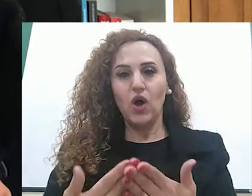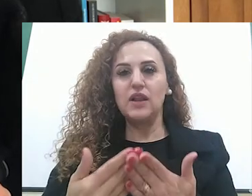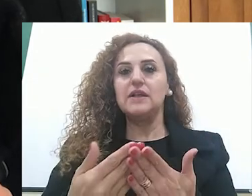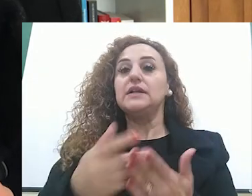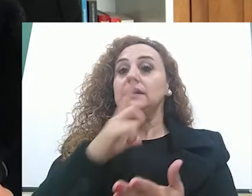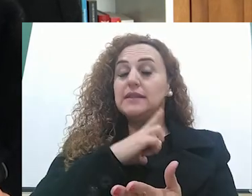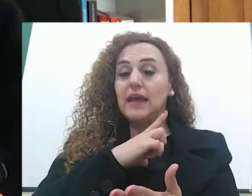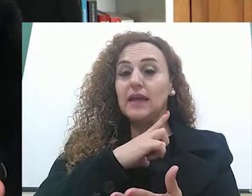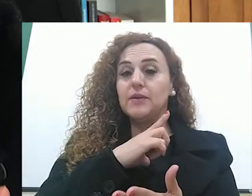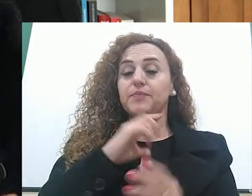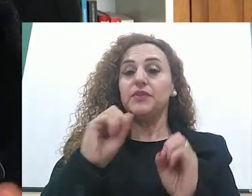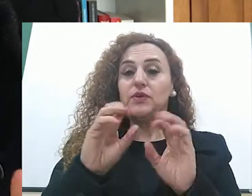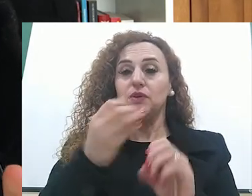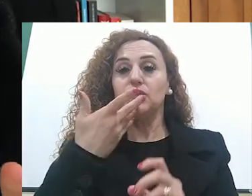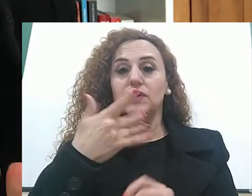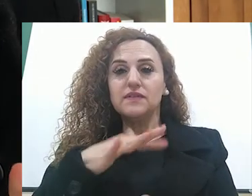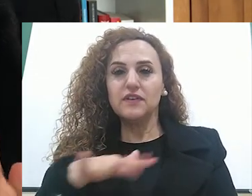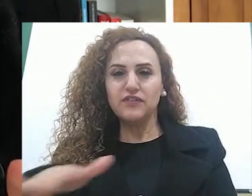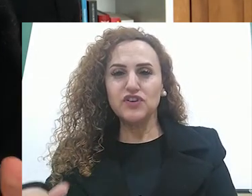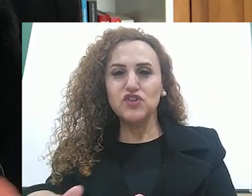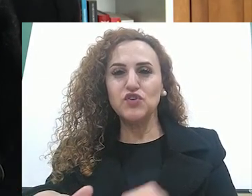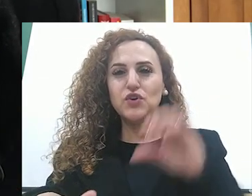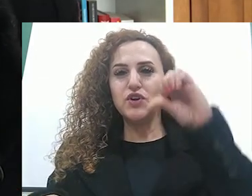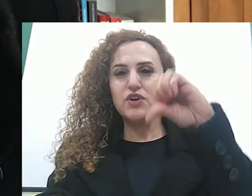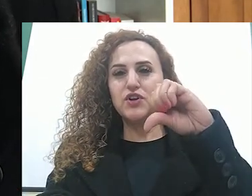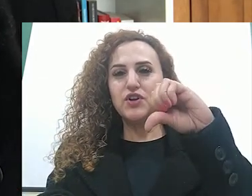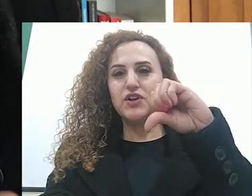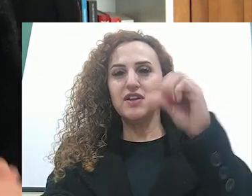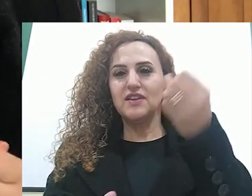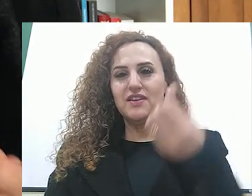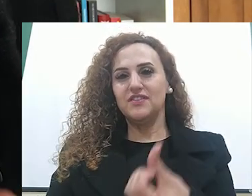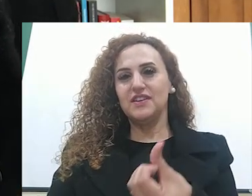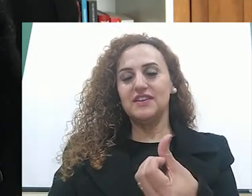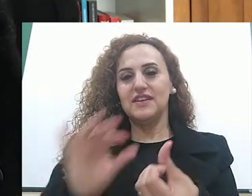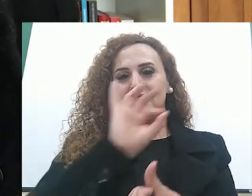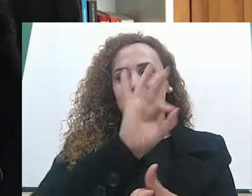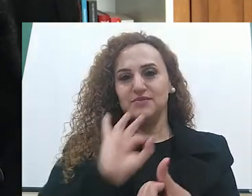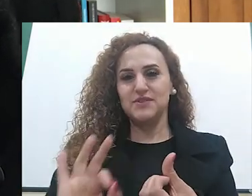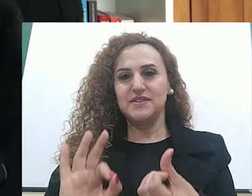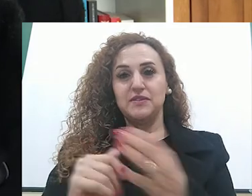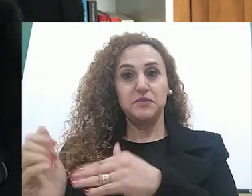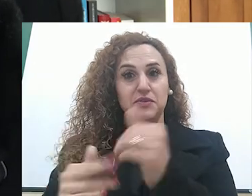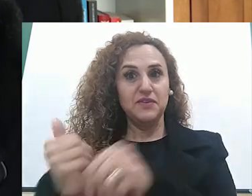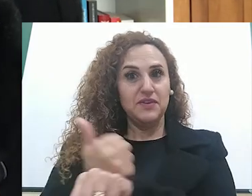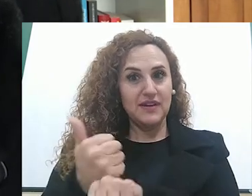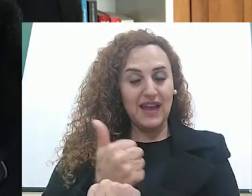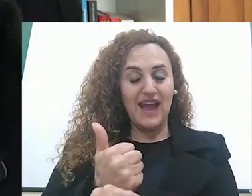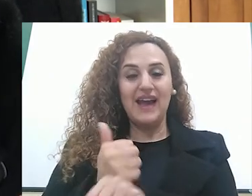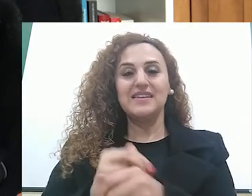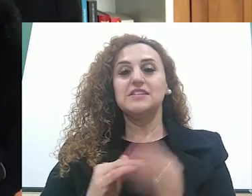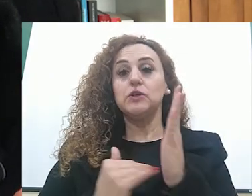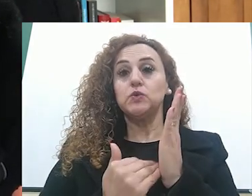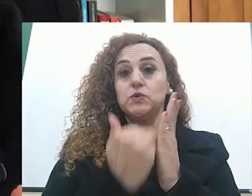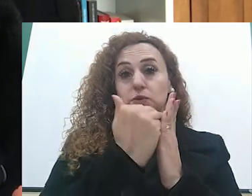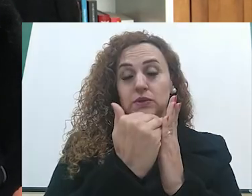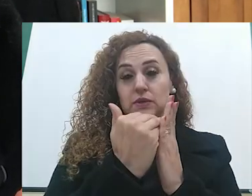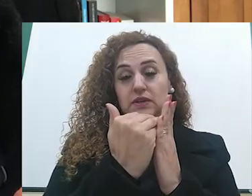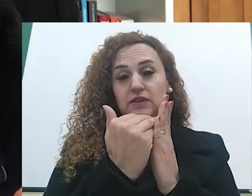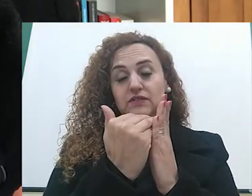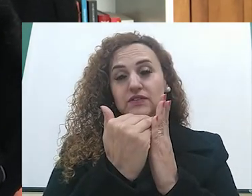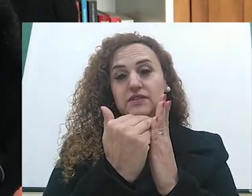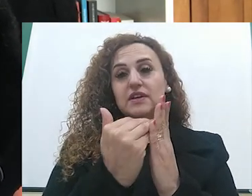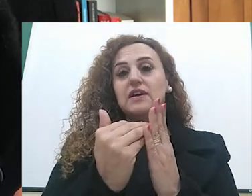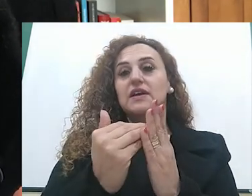na educação infantil, nós somos 96% dos profissionais e já nos níveis mais